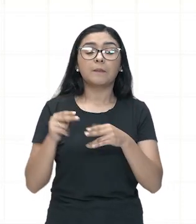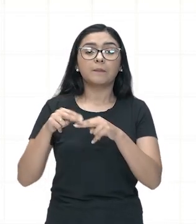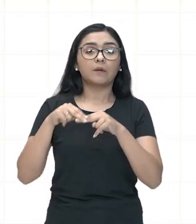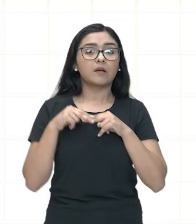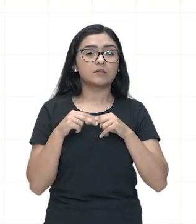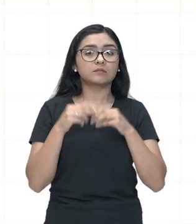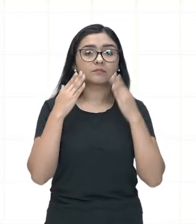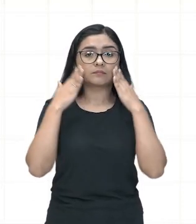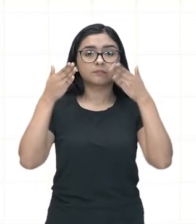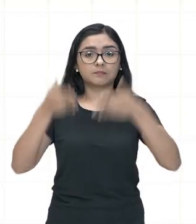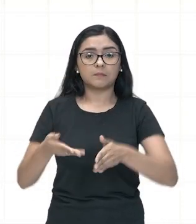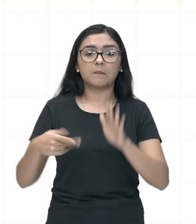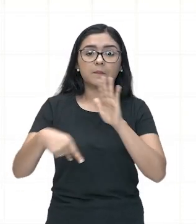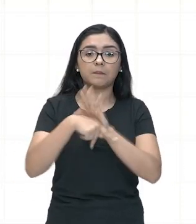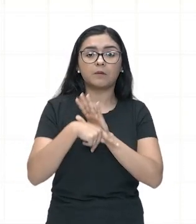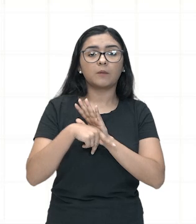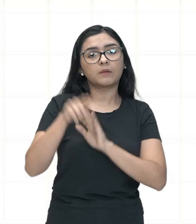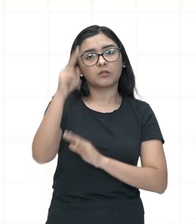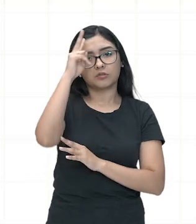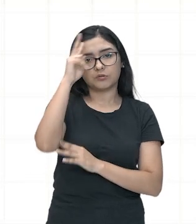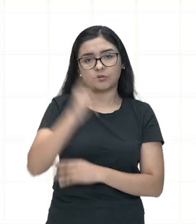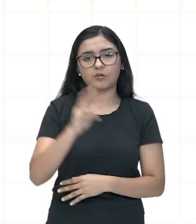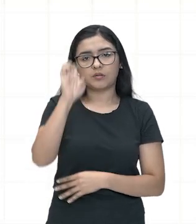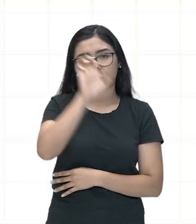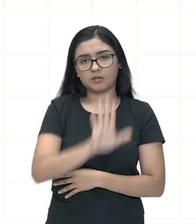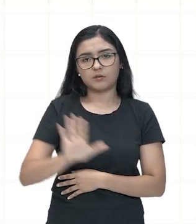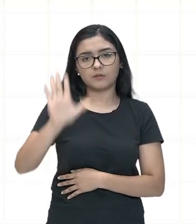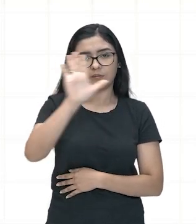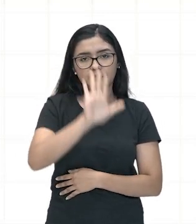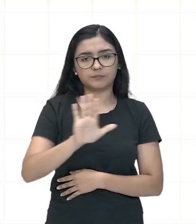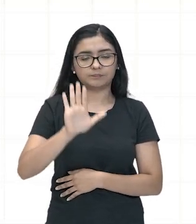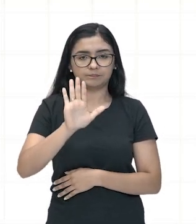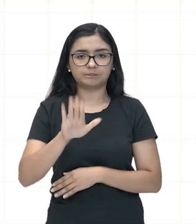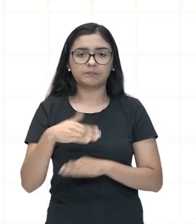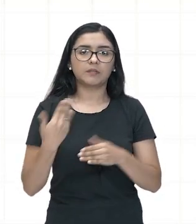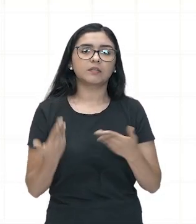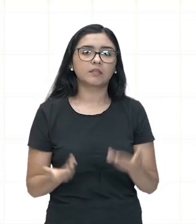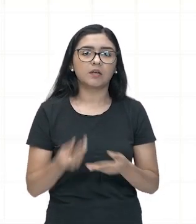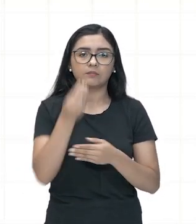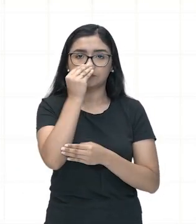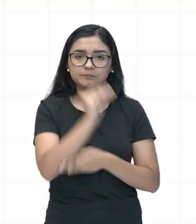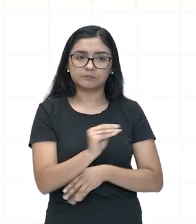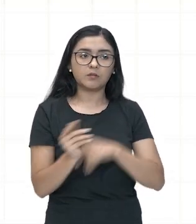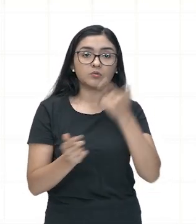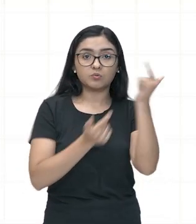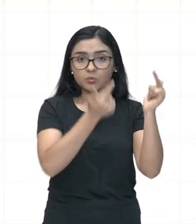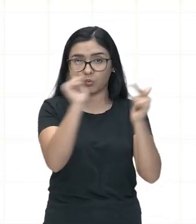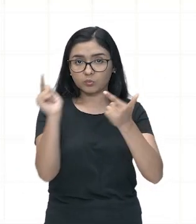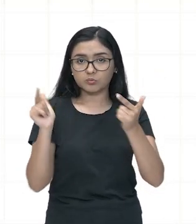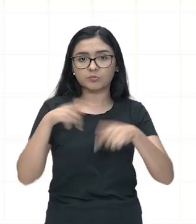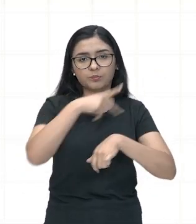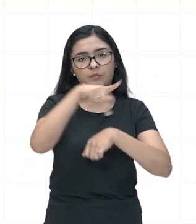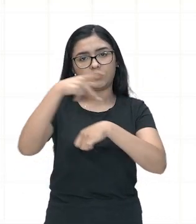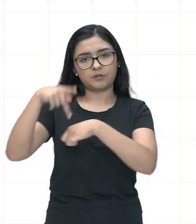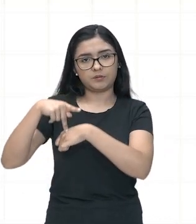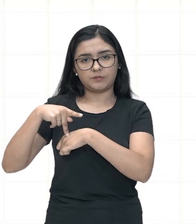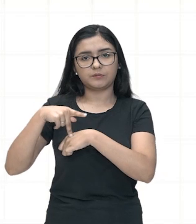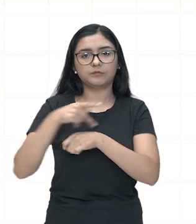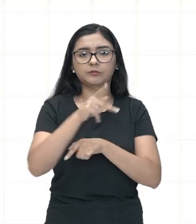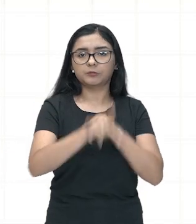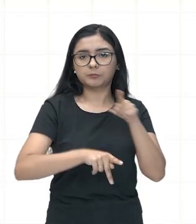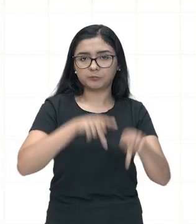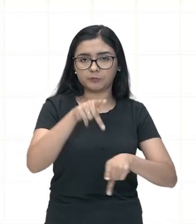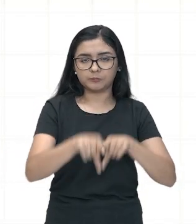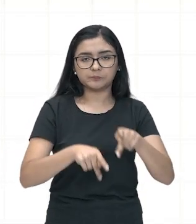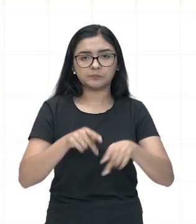aplica bem à história da Europa, mas deixa de lado a trajetória de outros povos,